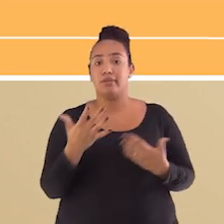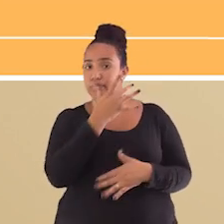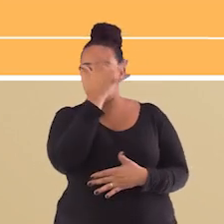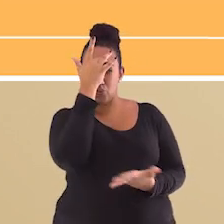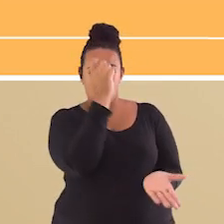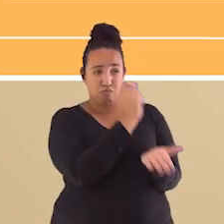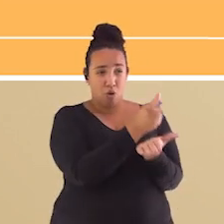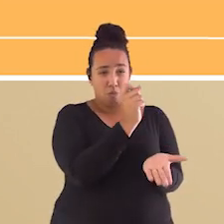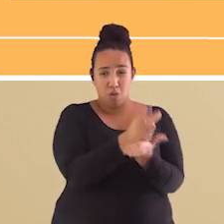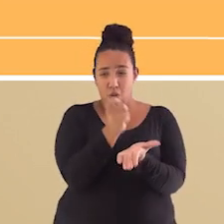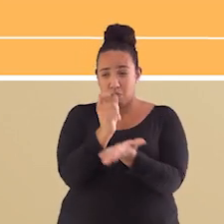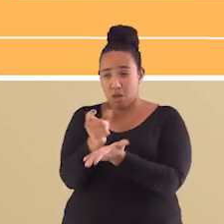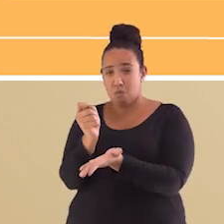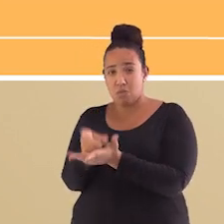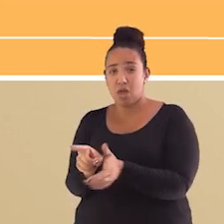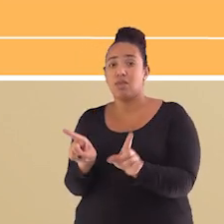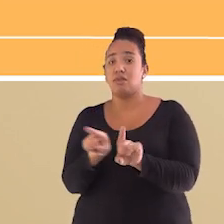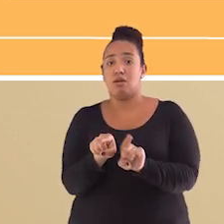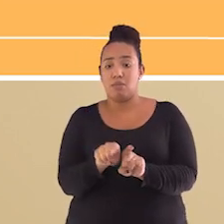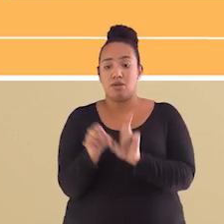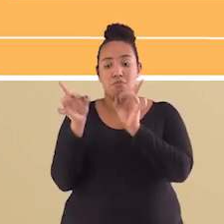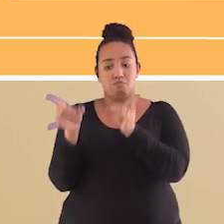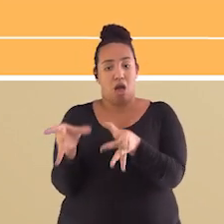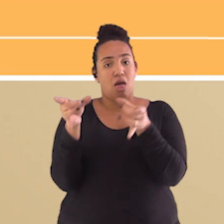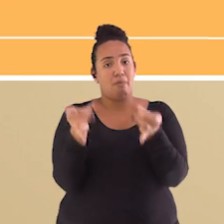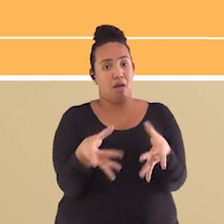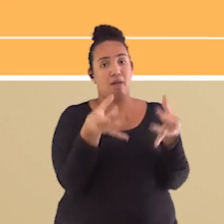disso, muitos se compram e também muitos se descartam.